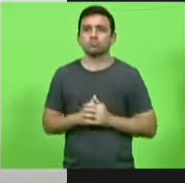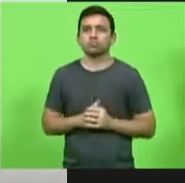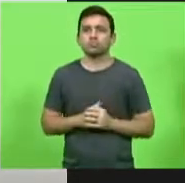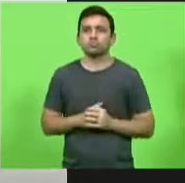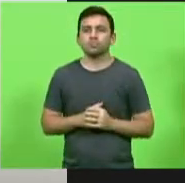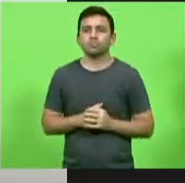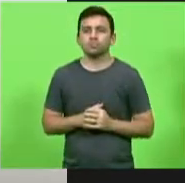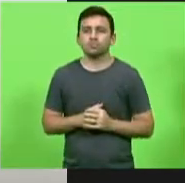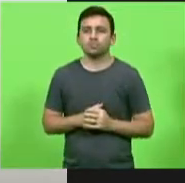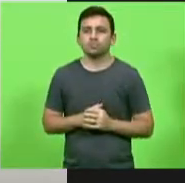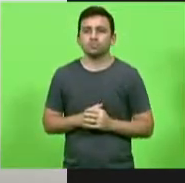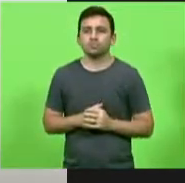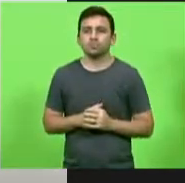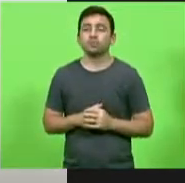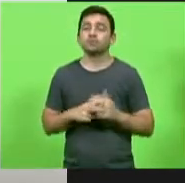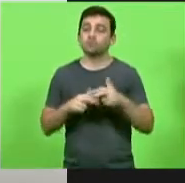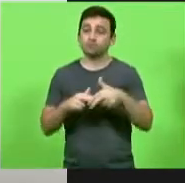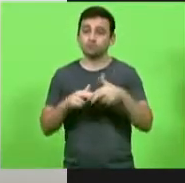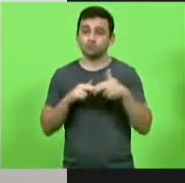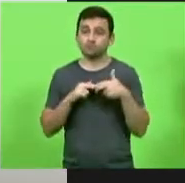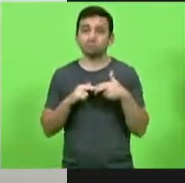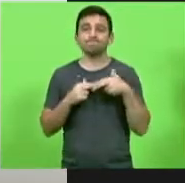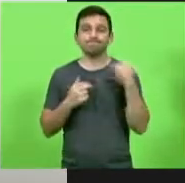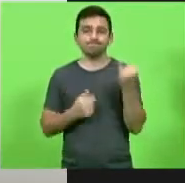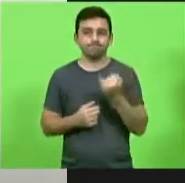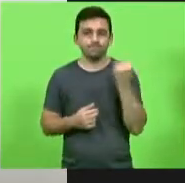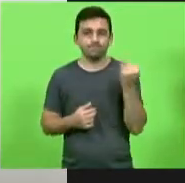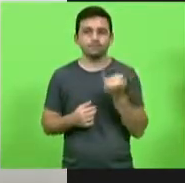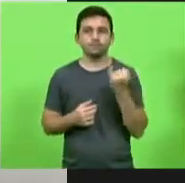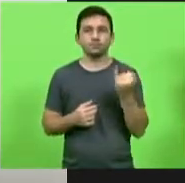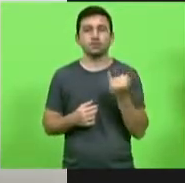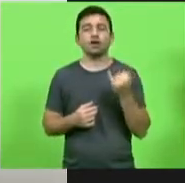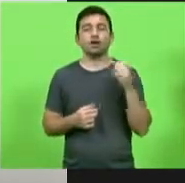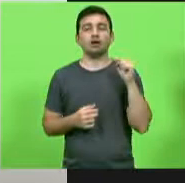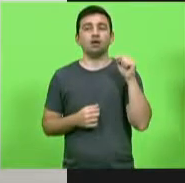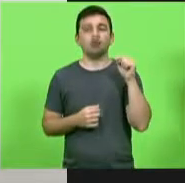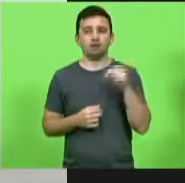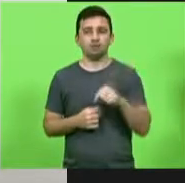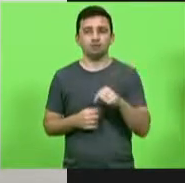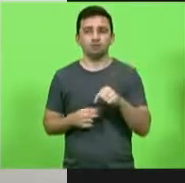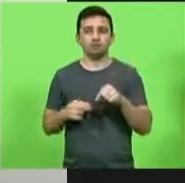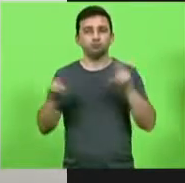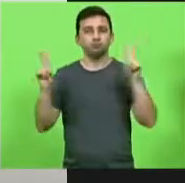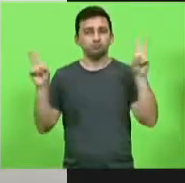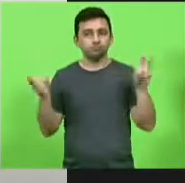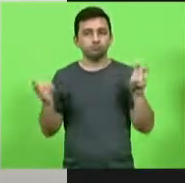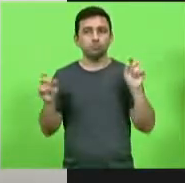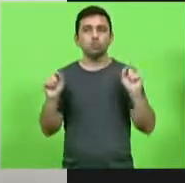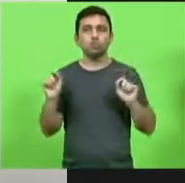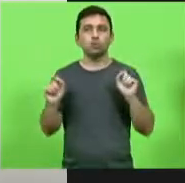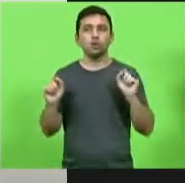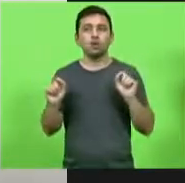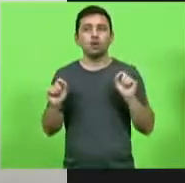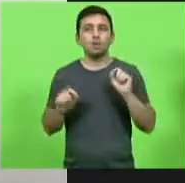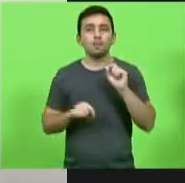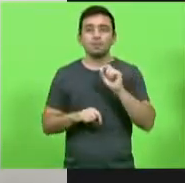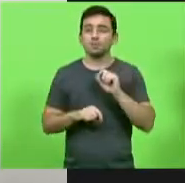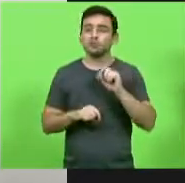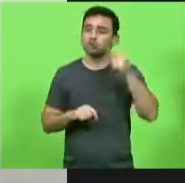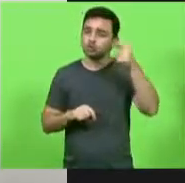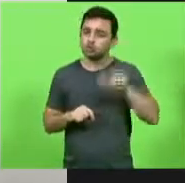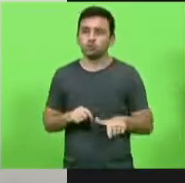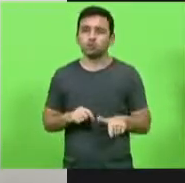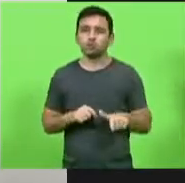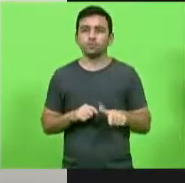regiões e por isso é importante fazer aqui um parênteses mais uma